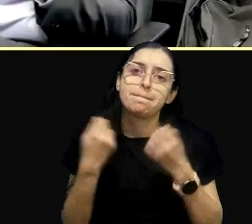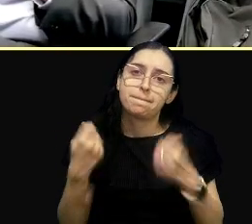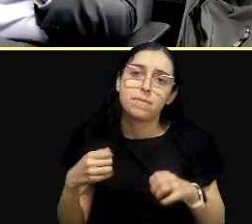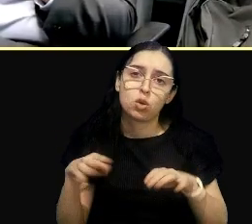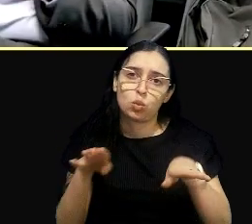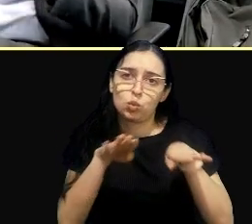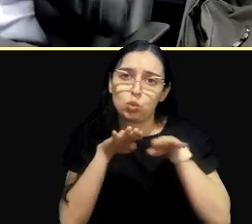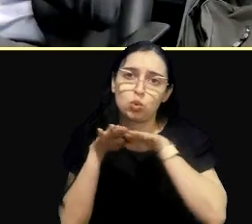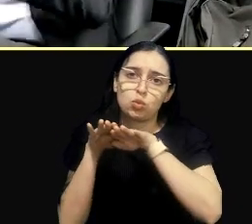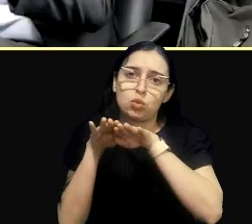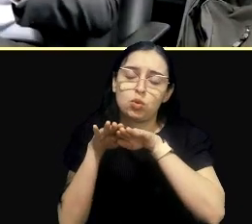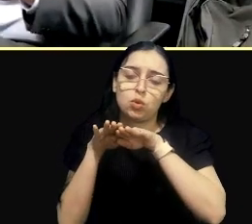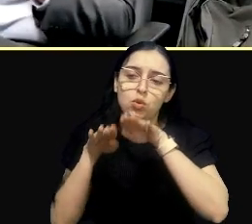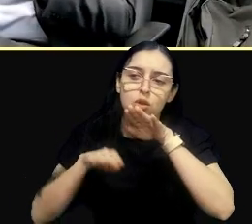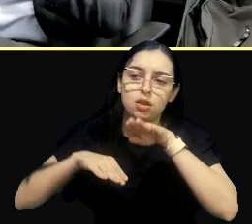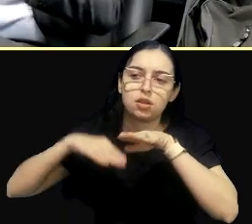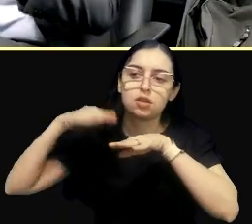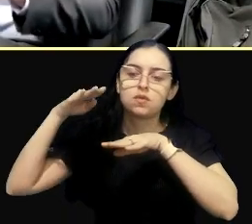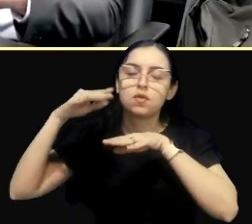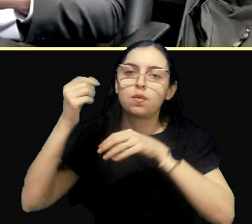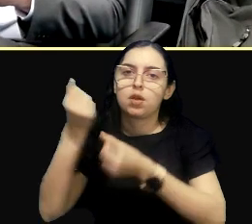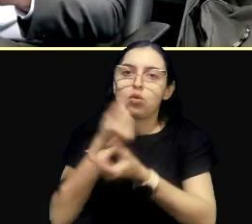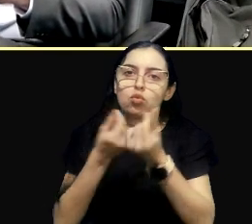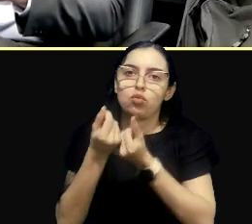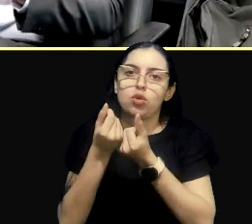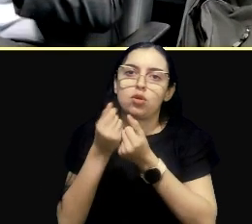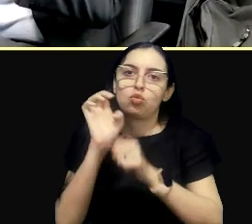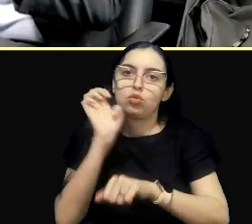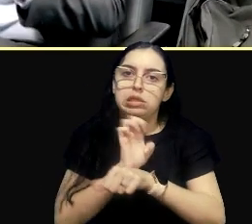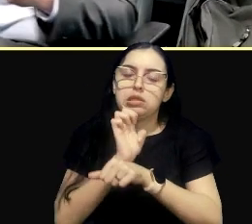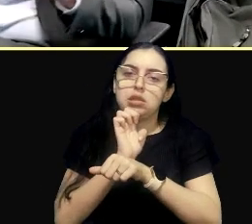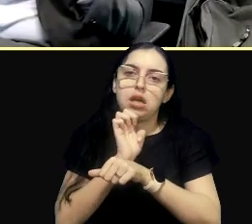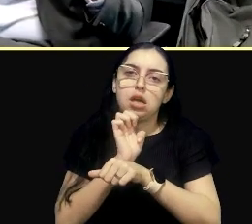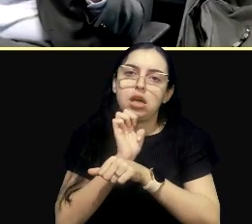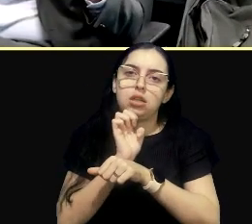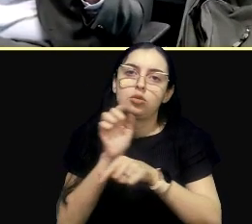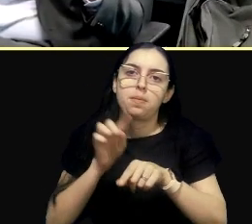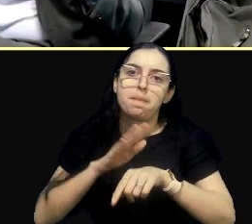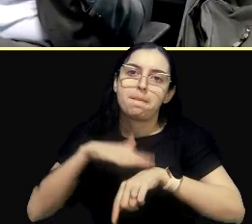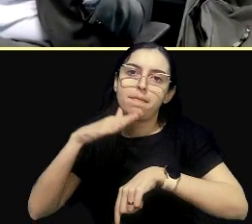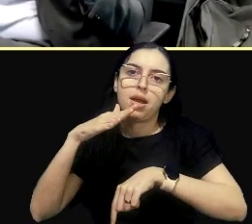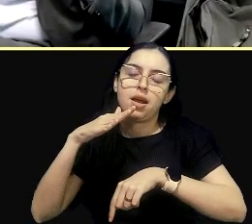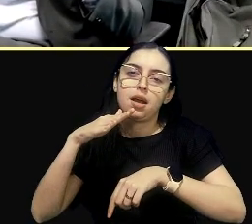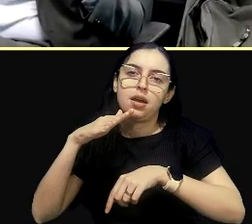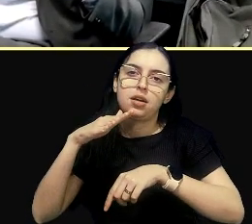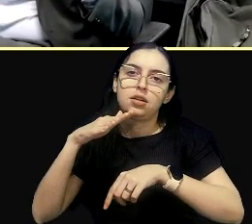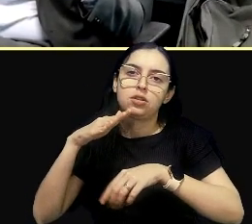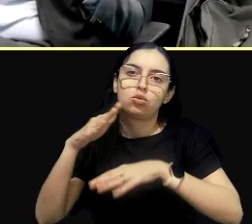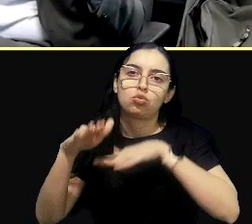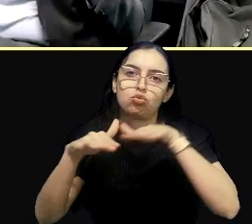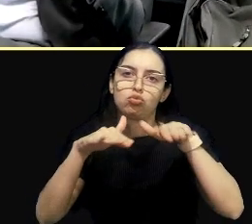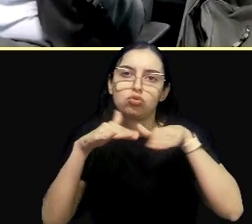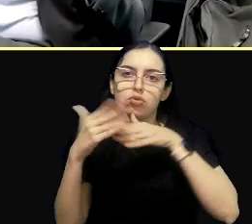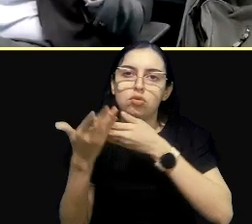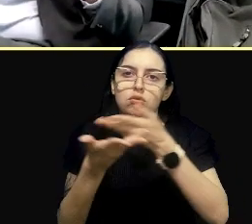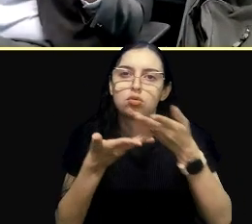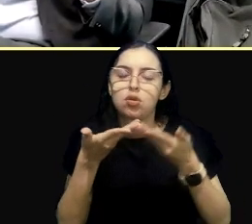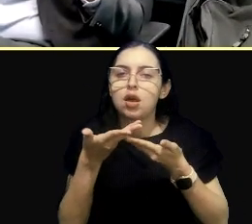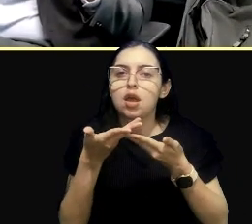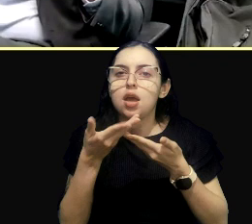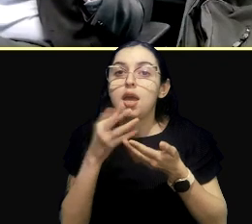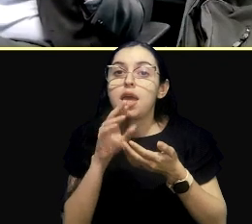do desenvolvimento econômico do estado, mas de forma harmônica com os recursos